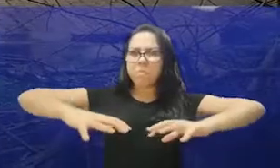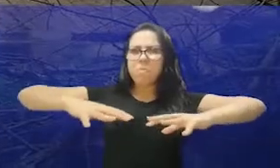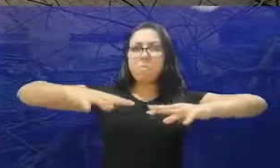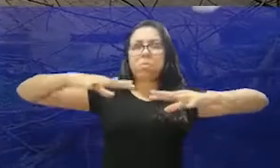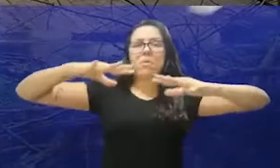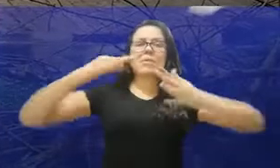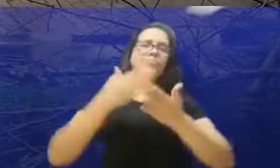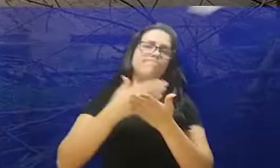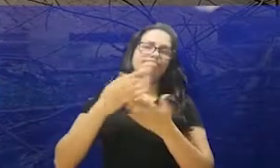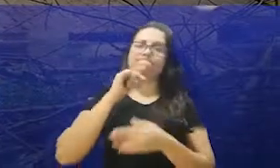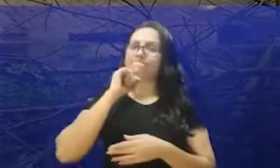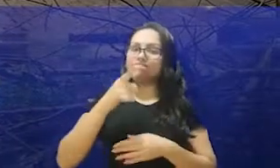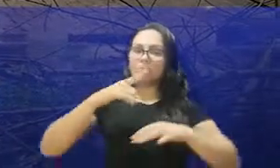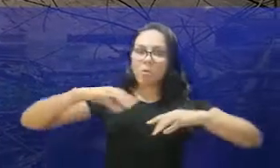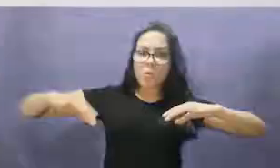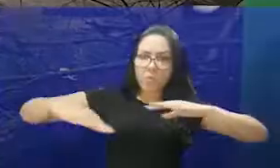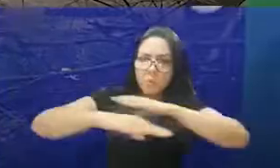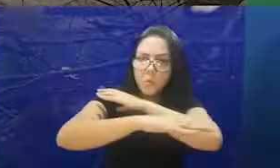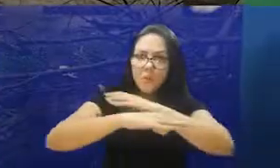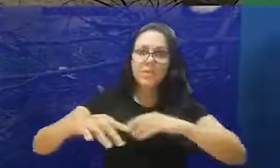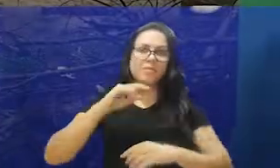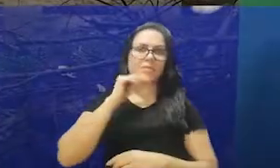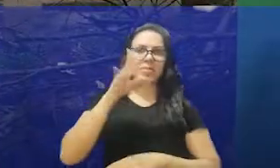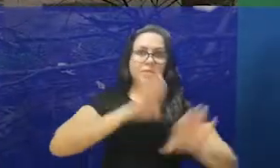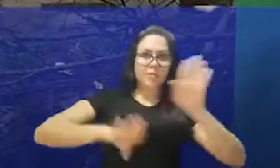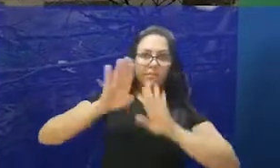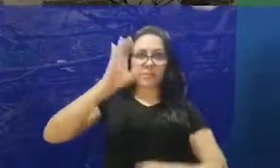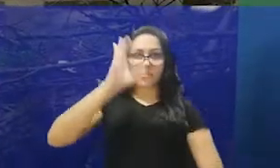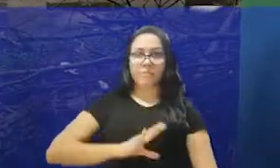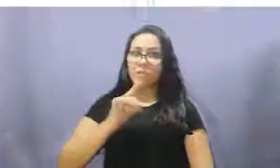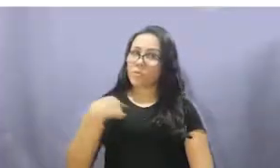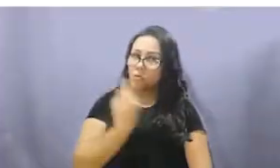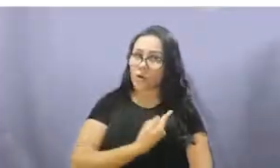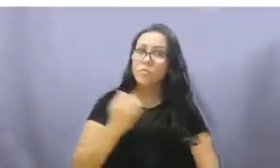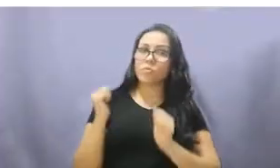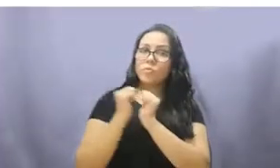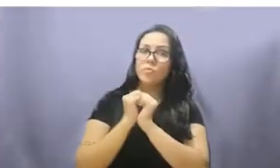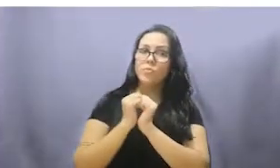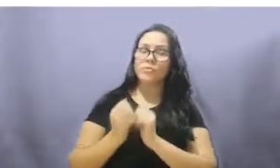valetas, que não deixa a água escoar. E a Defesa Civil somos todos nós.